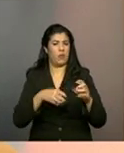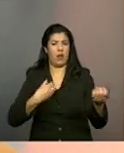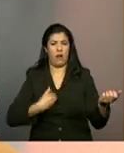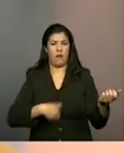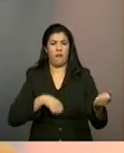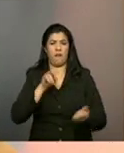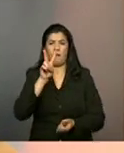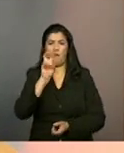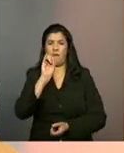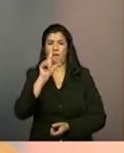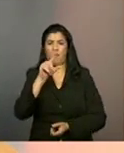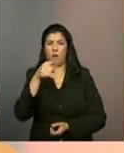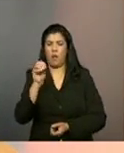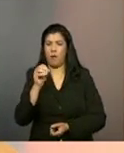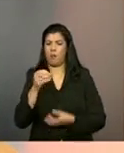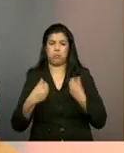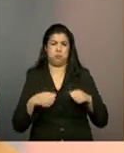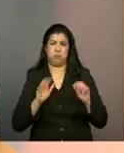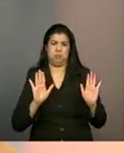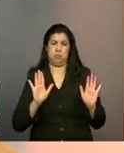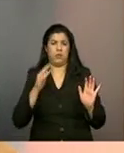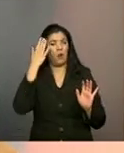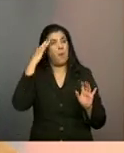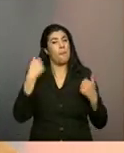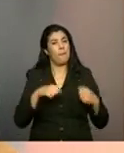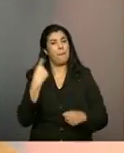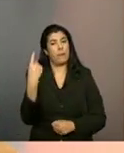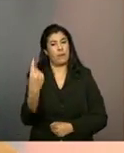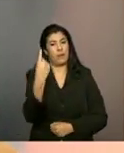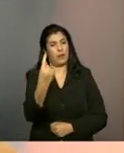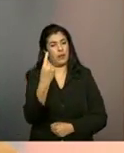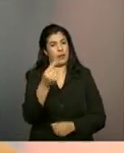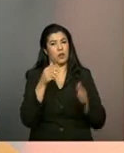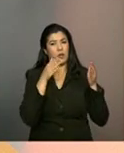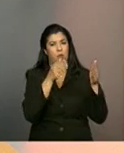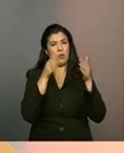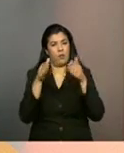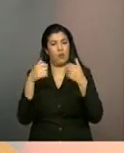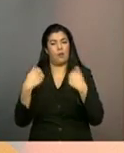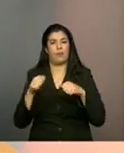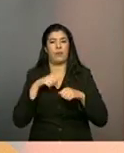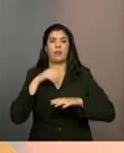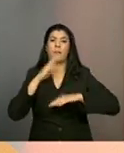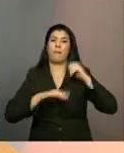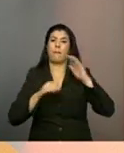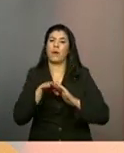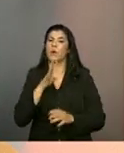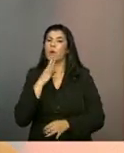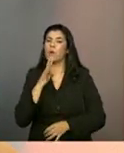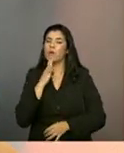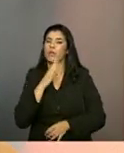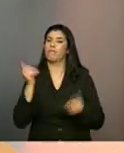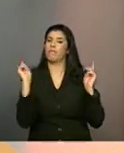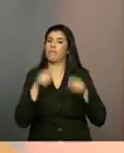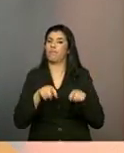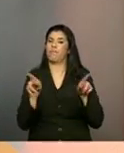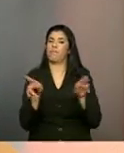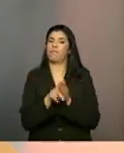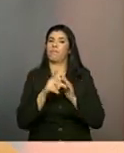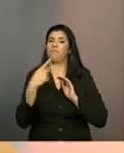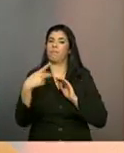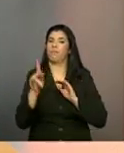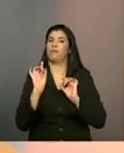atividade. Então, necessita de habilidades específicas para a execução das oficinas, mas esse